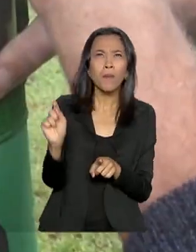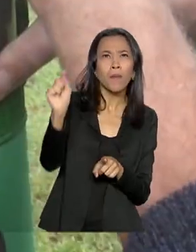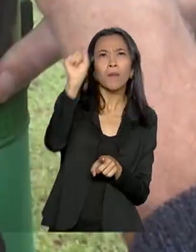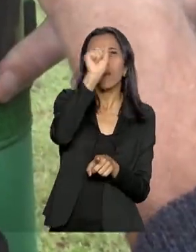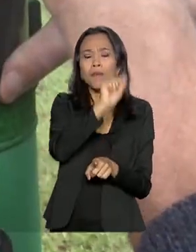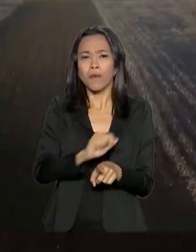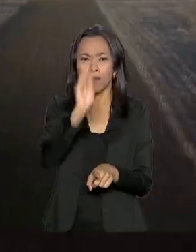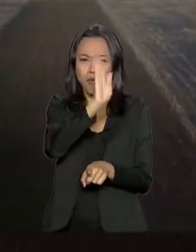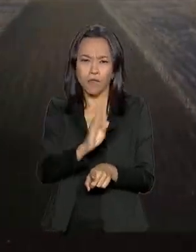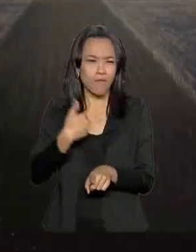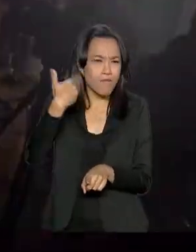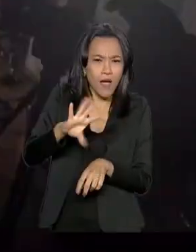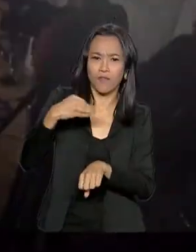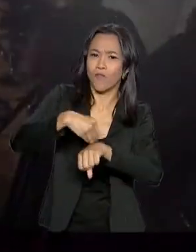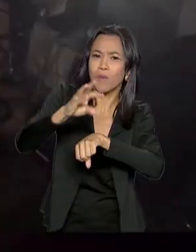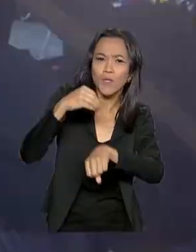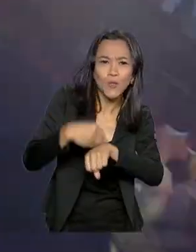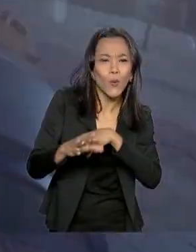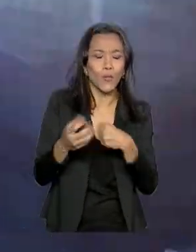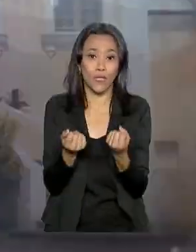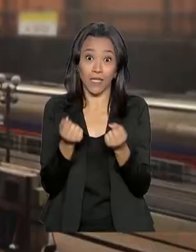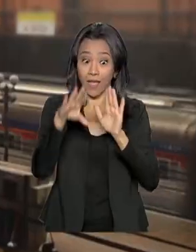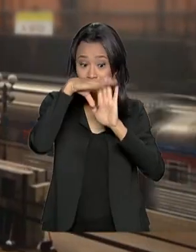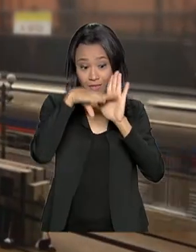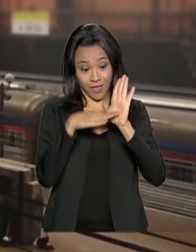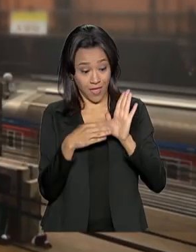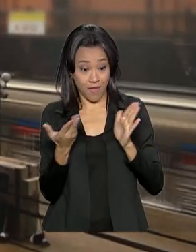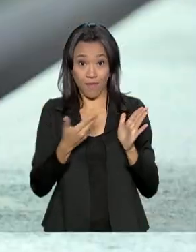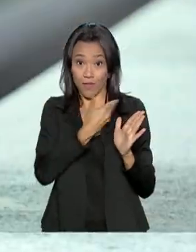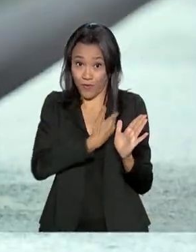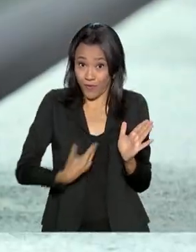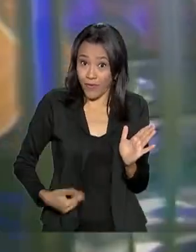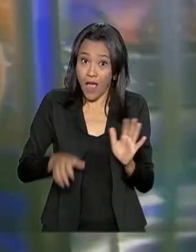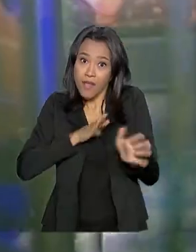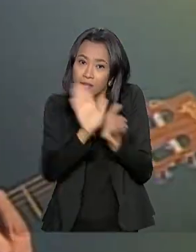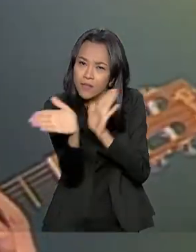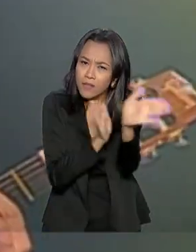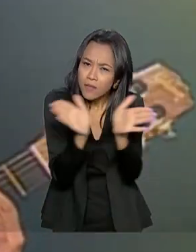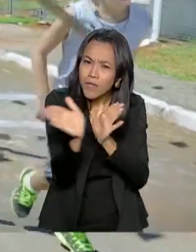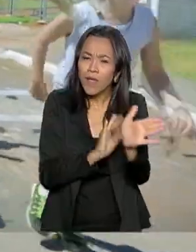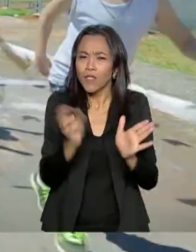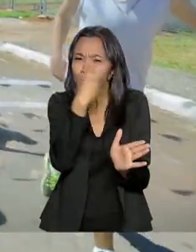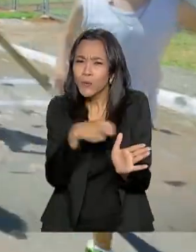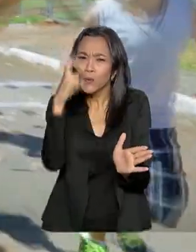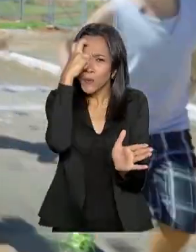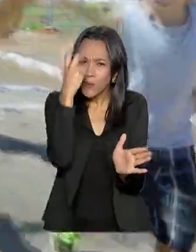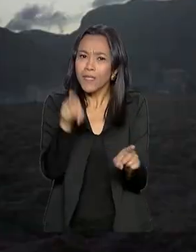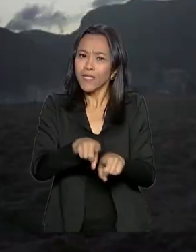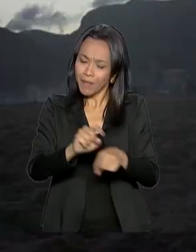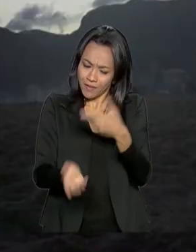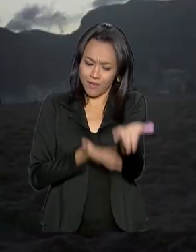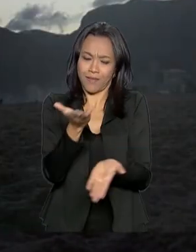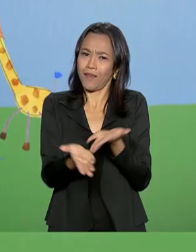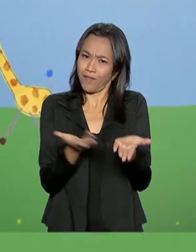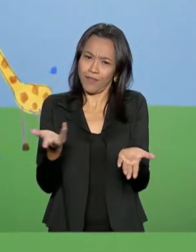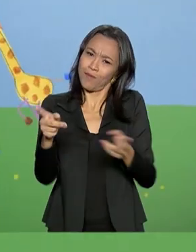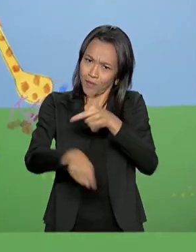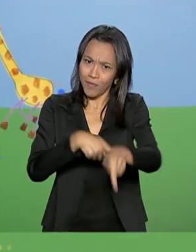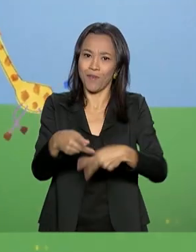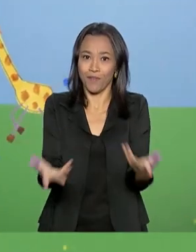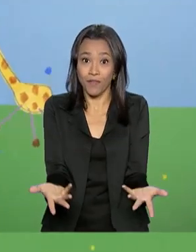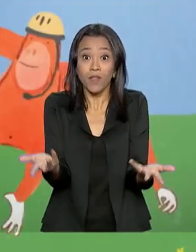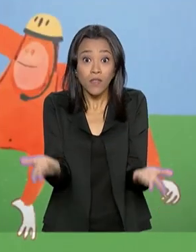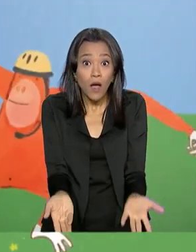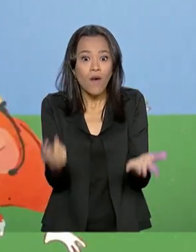ponta com mais informação, conteúdo público, acessibilidade, cultura e serviço para a população.